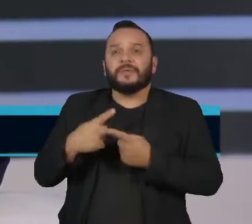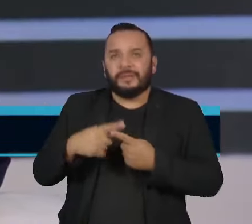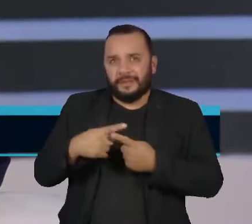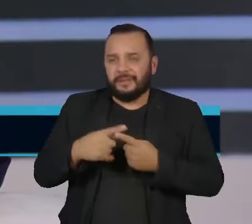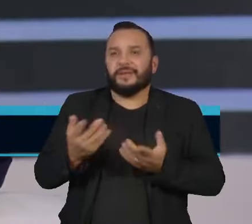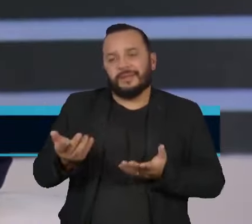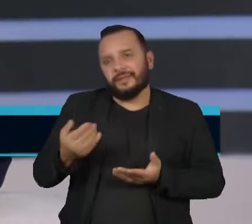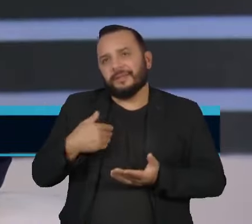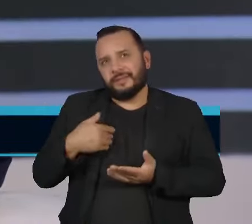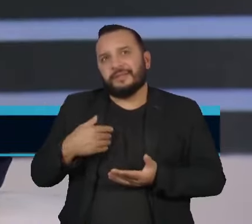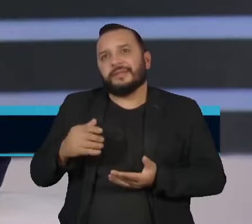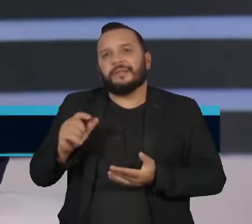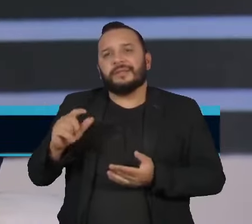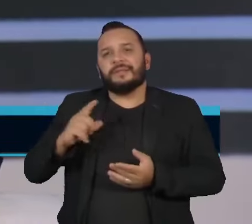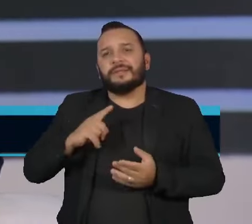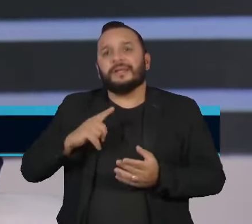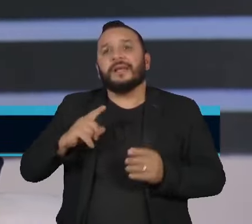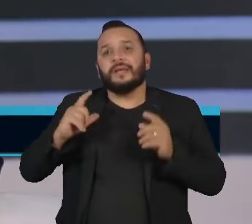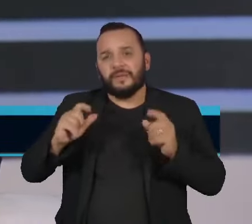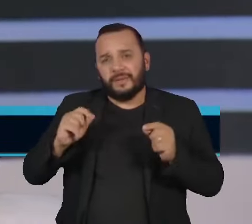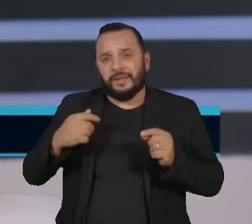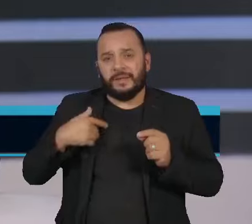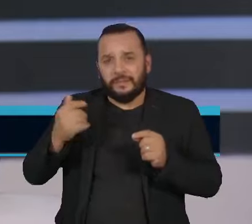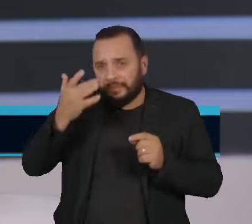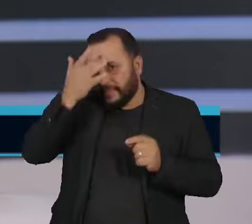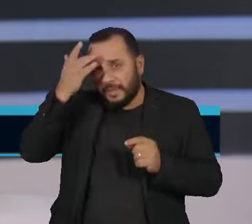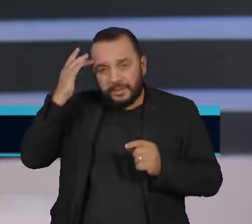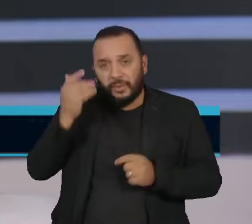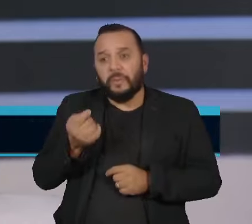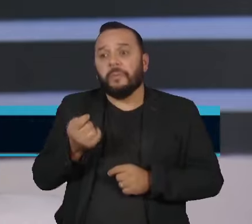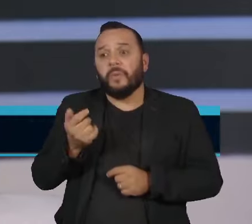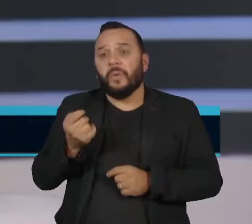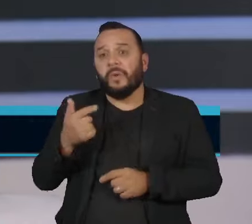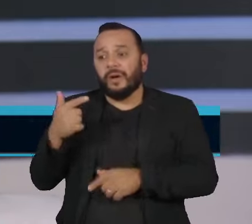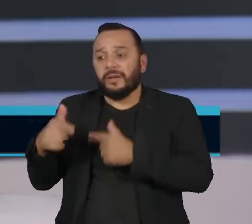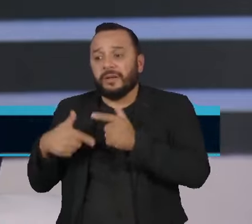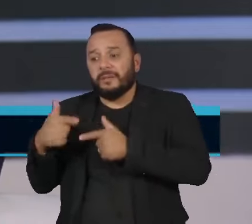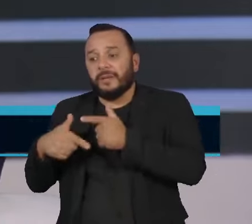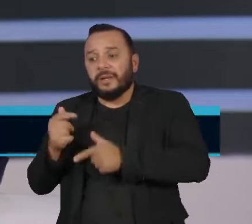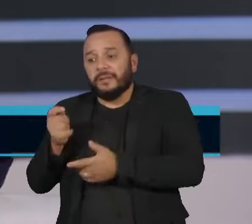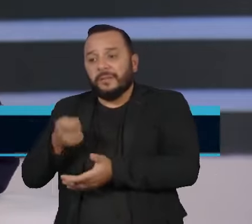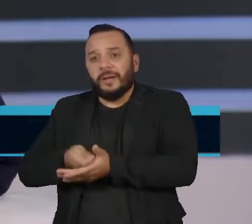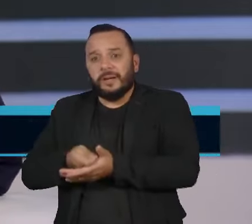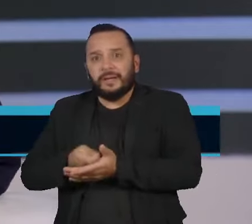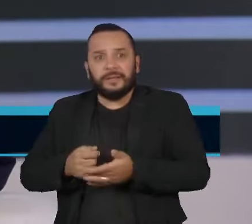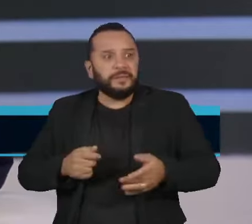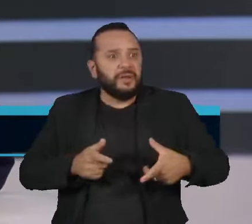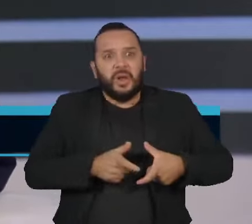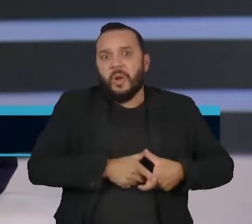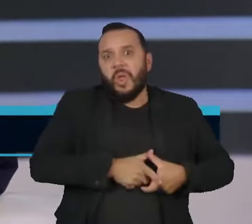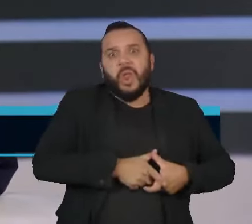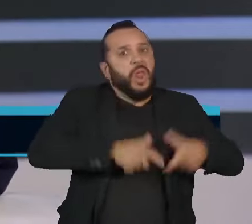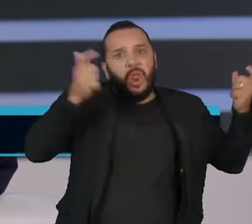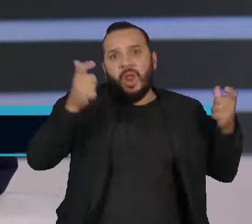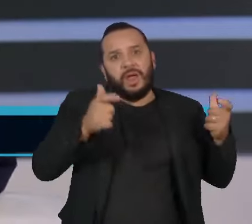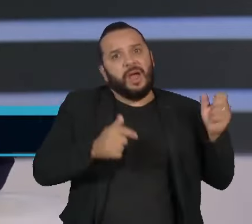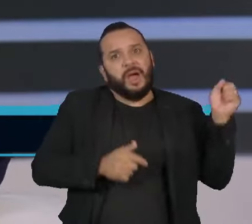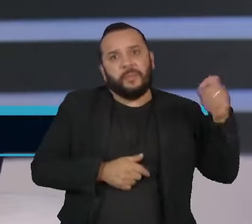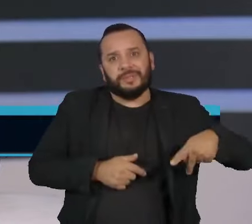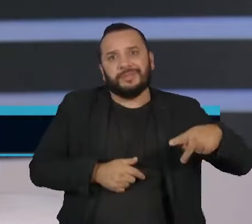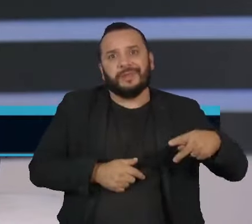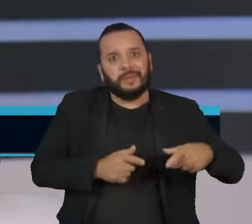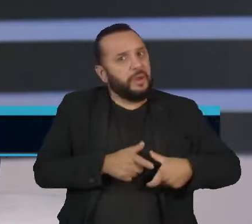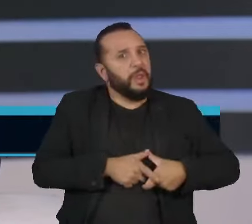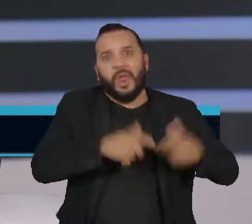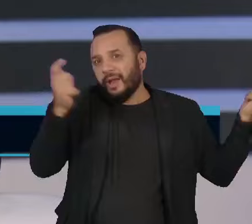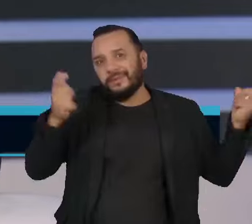que naturalmente faz com que a gente tenha menos pessoas ao longo do tempo contribuindo e uma massa de idosos que tende a crescer bastante.